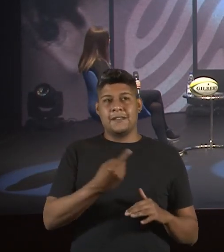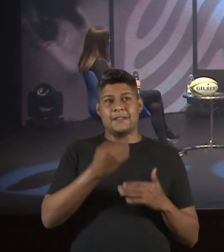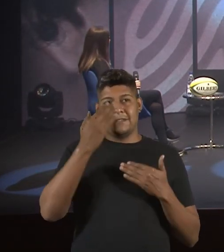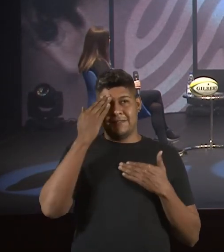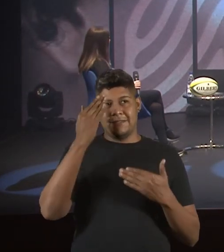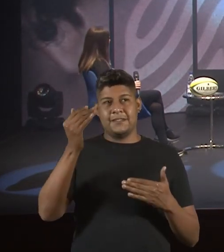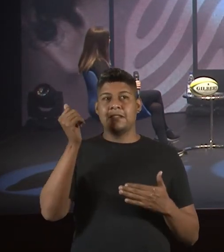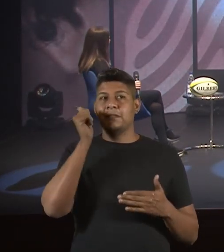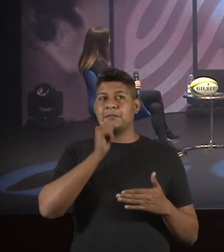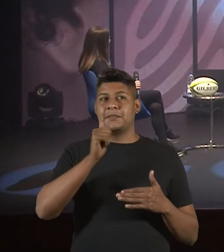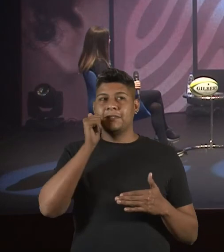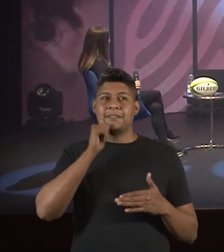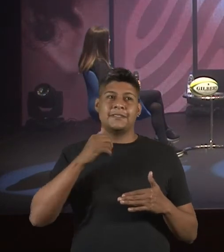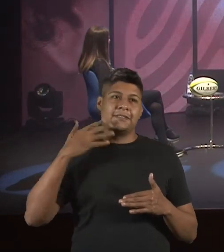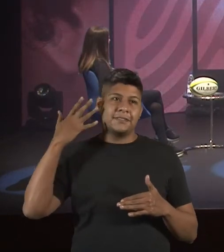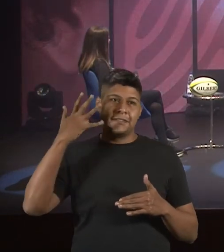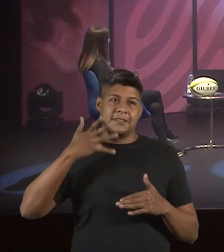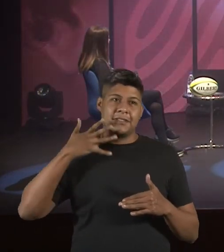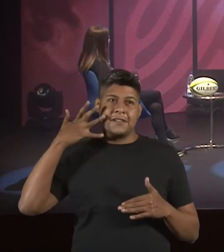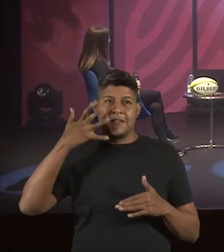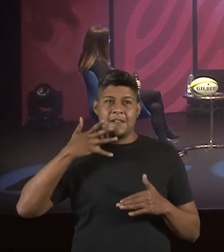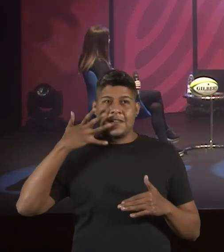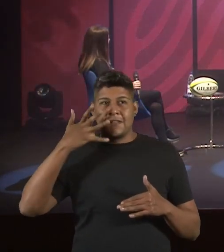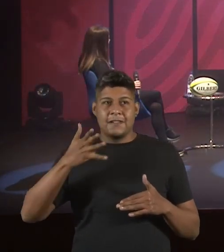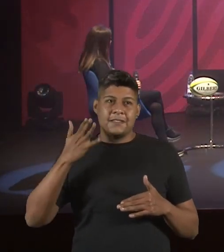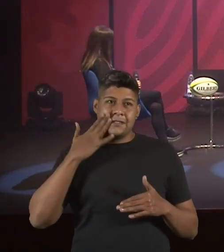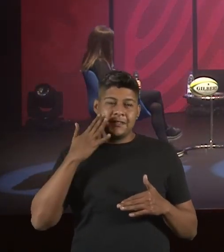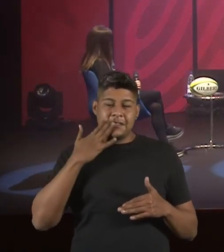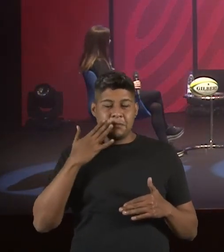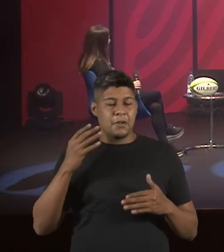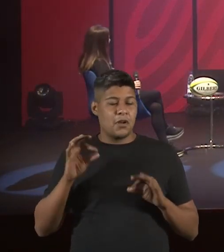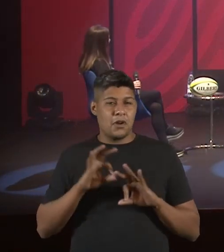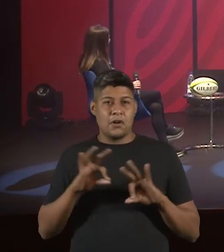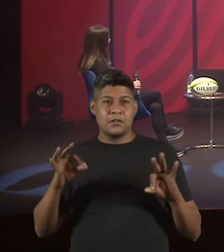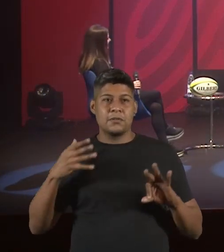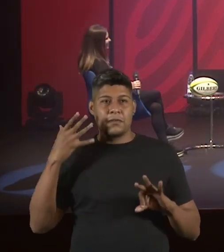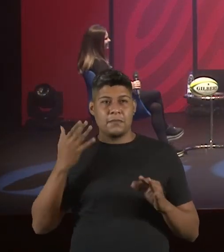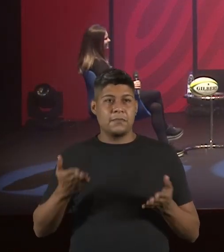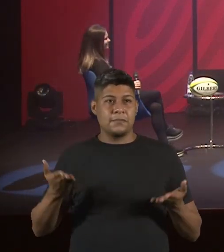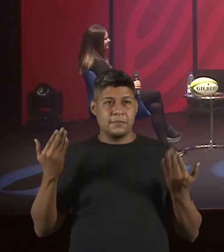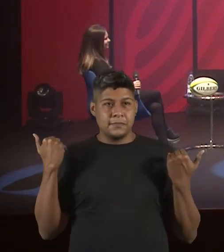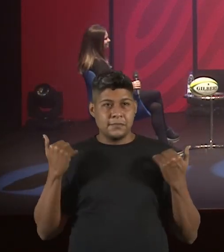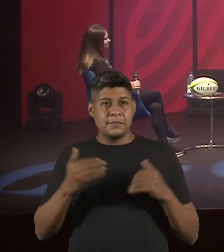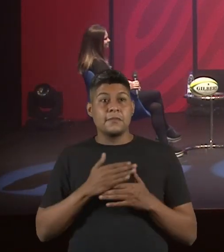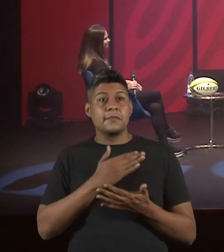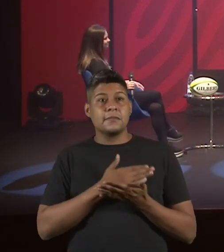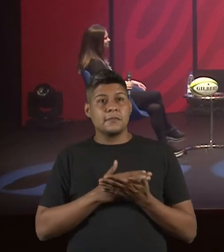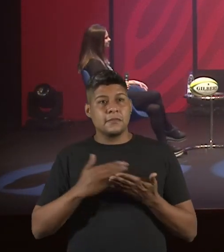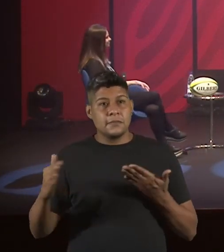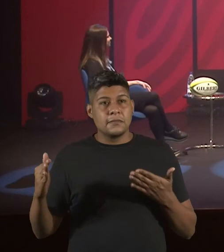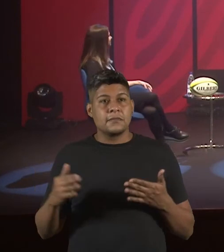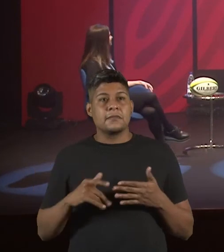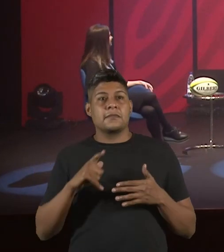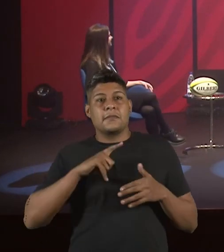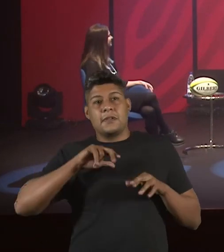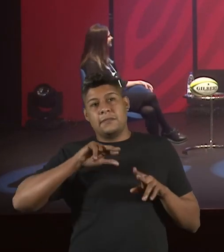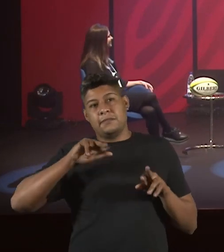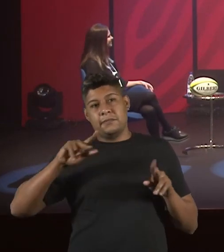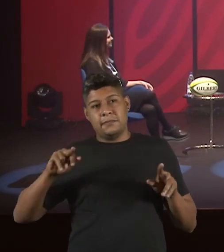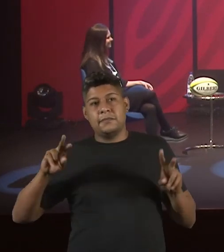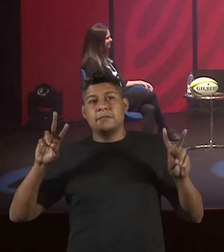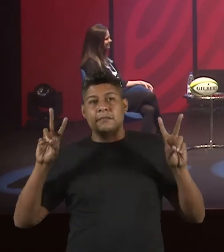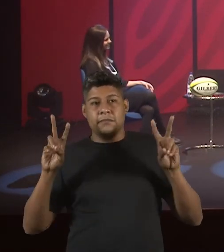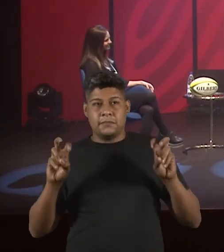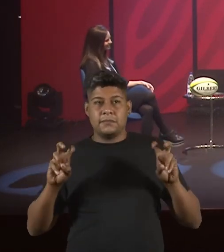meninas, também, por esse painel. Vai ser bem divertido. Então, vamos lá. Vamos já começar, porque a gente tem muito assunto